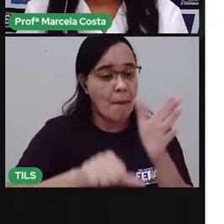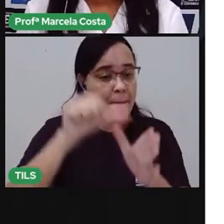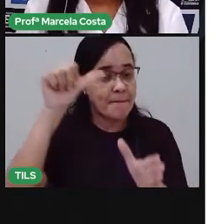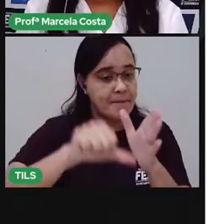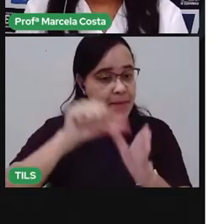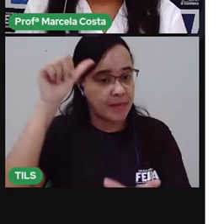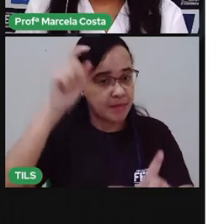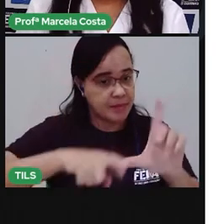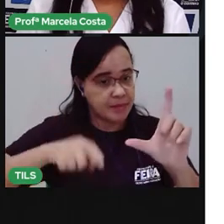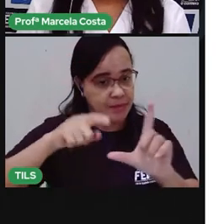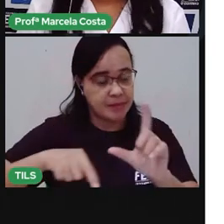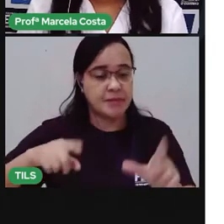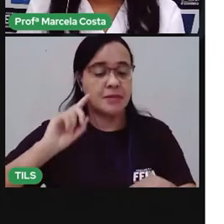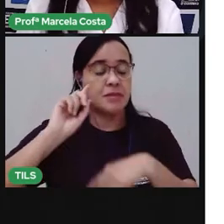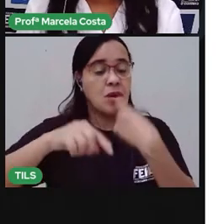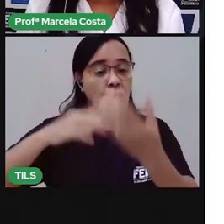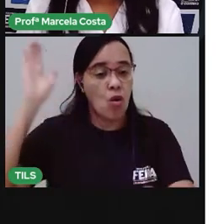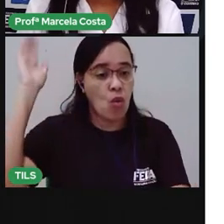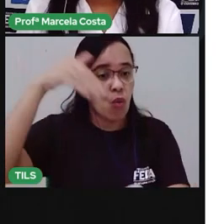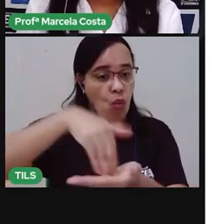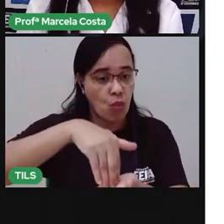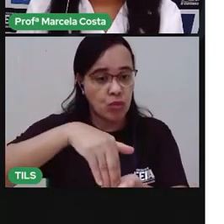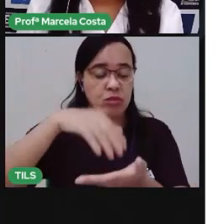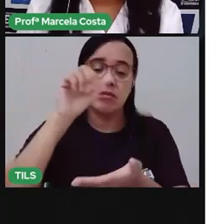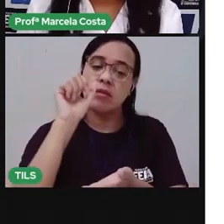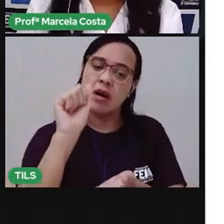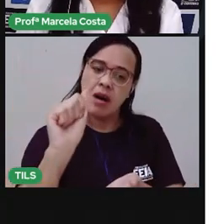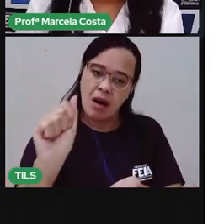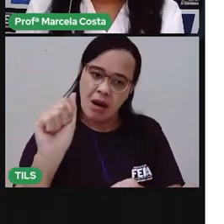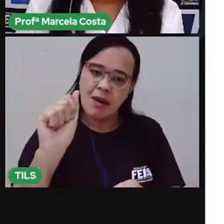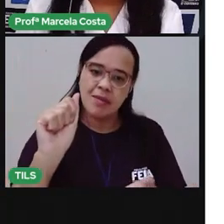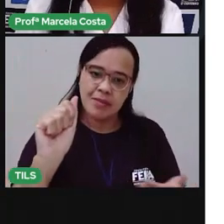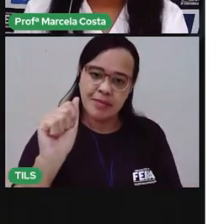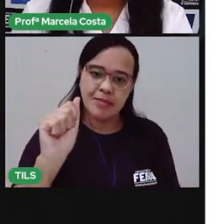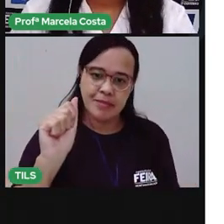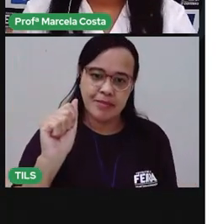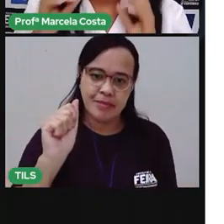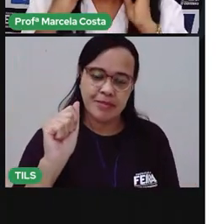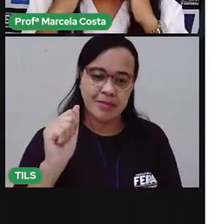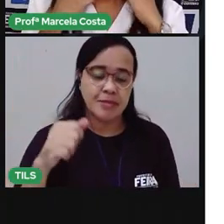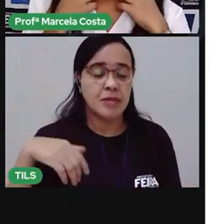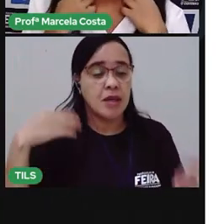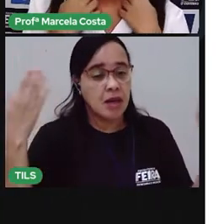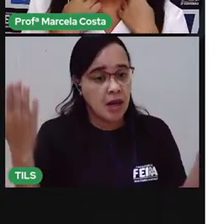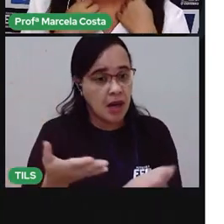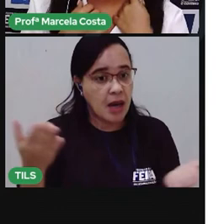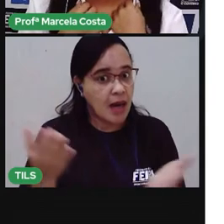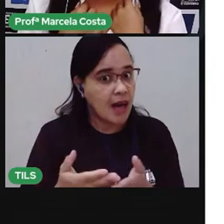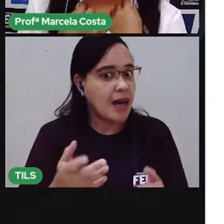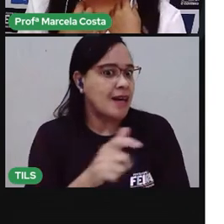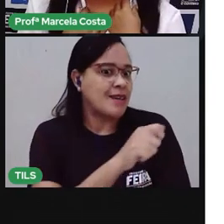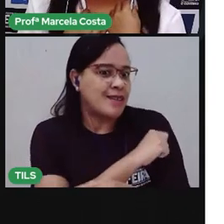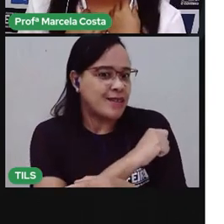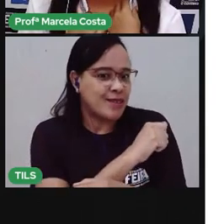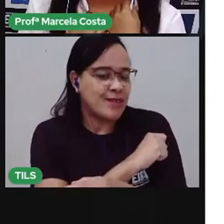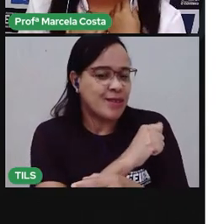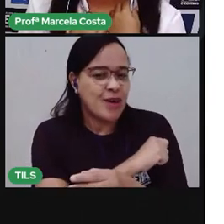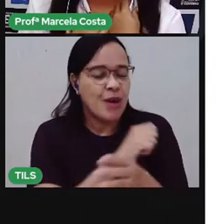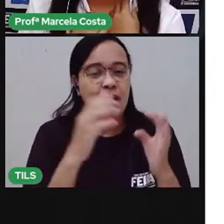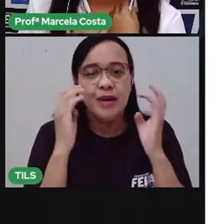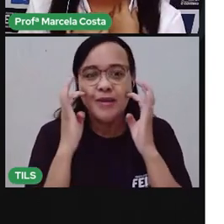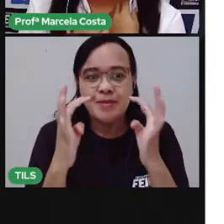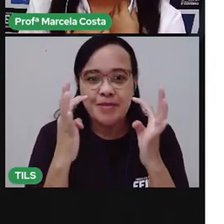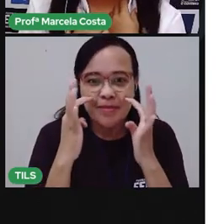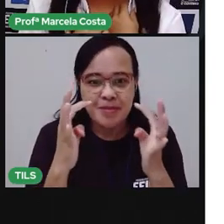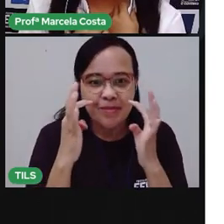E a última a letra A Agora crianças Observem que nessa segunda parte da